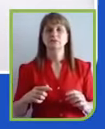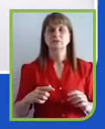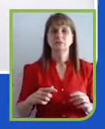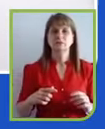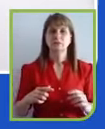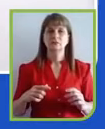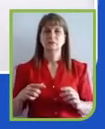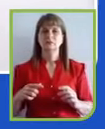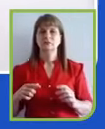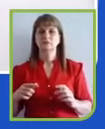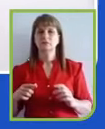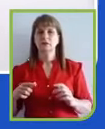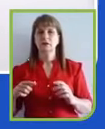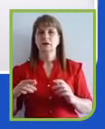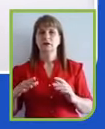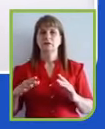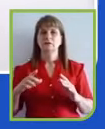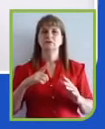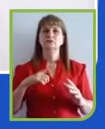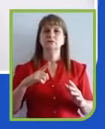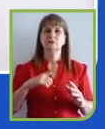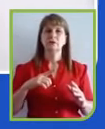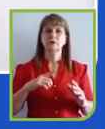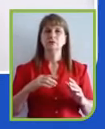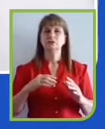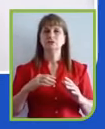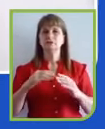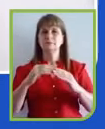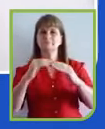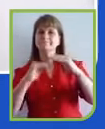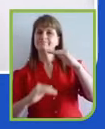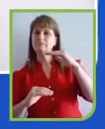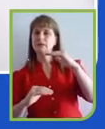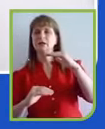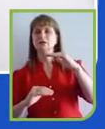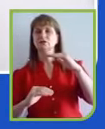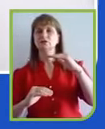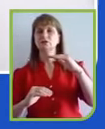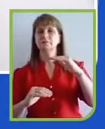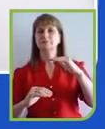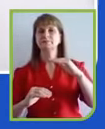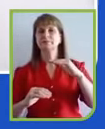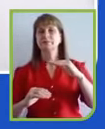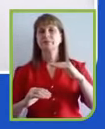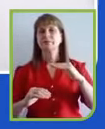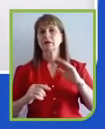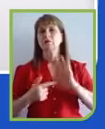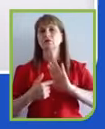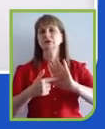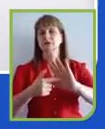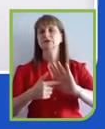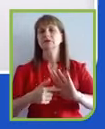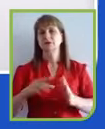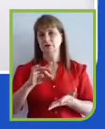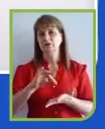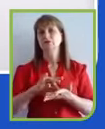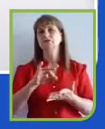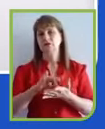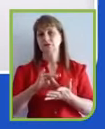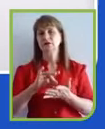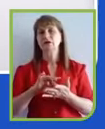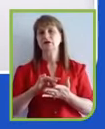onde a gente teve uma queda expressiva na emissão de gás de efeito estufa, mostrando que realmente é total análogo à